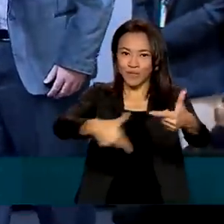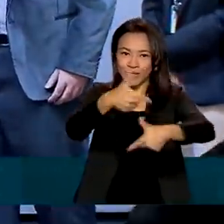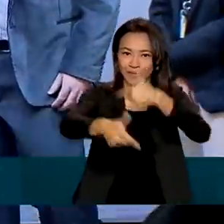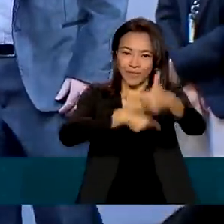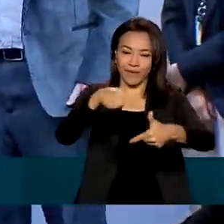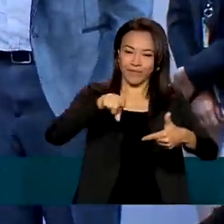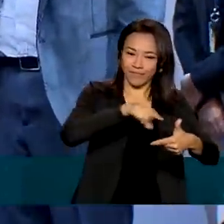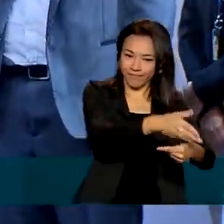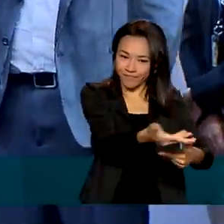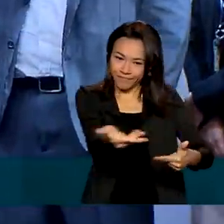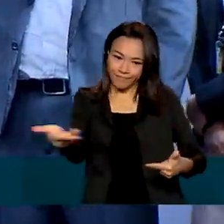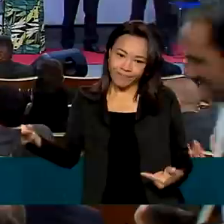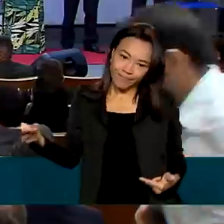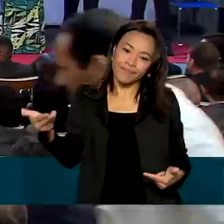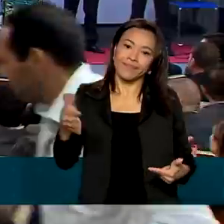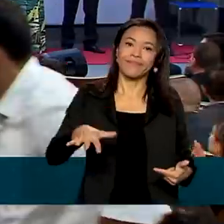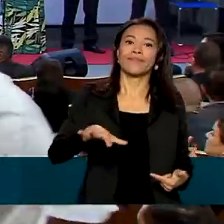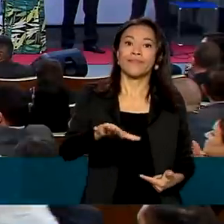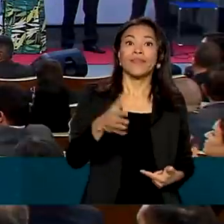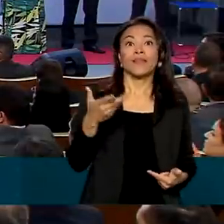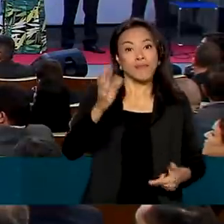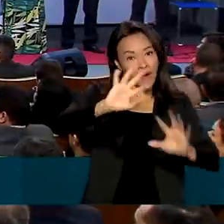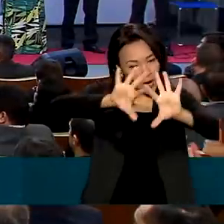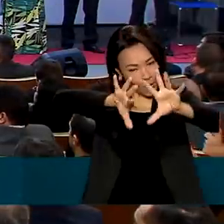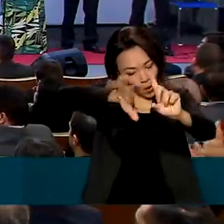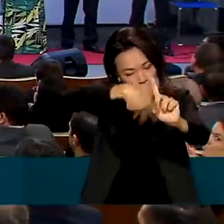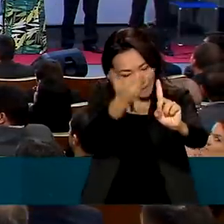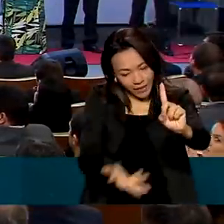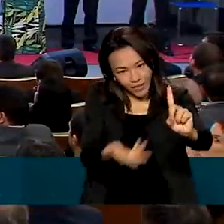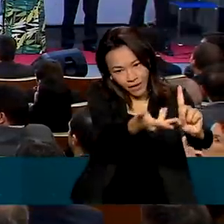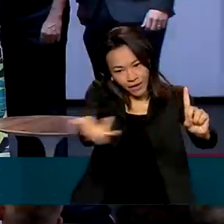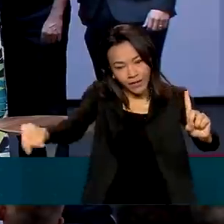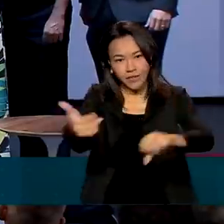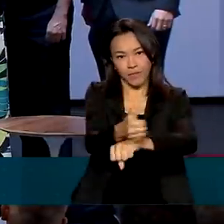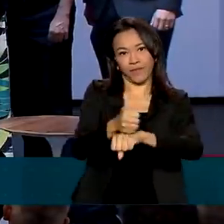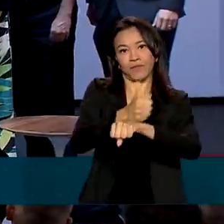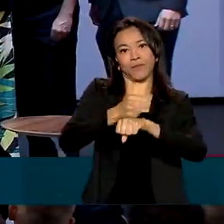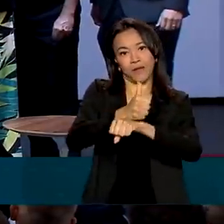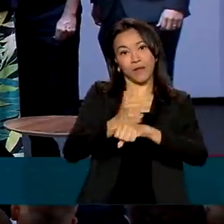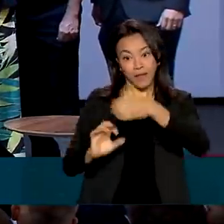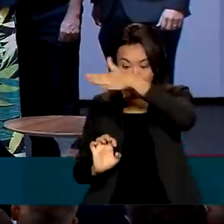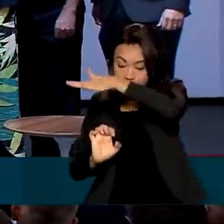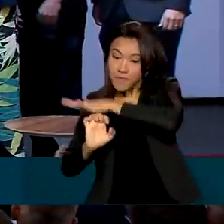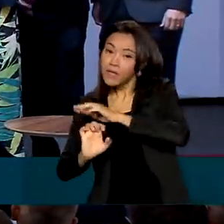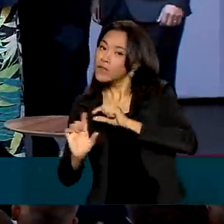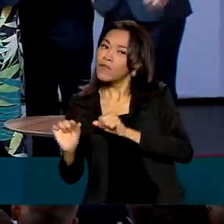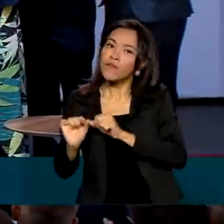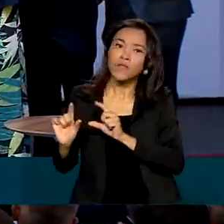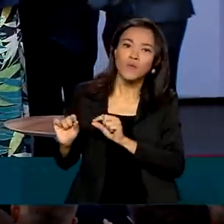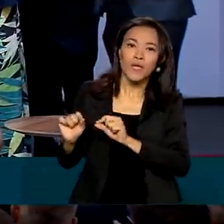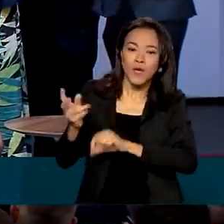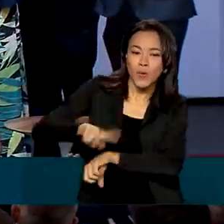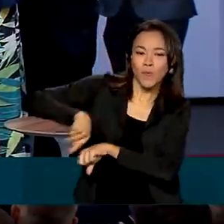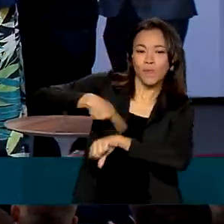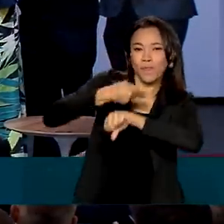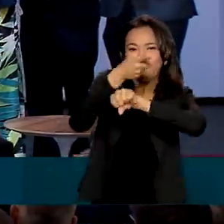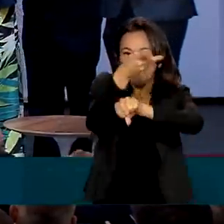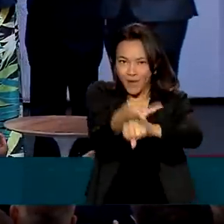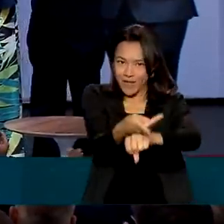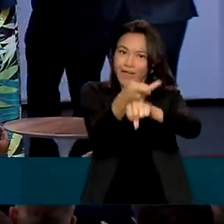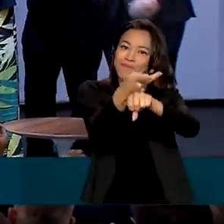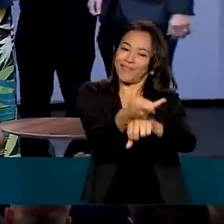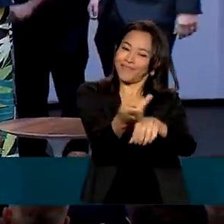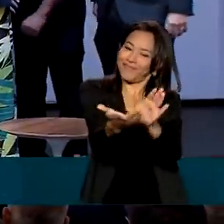da informação e comunicação. E para homenagear esses profissionais, a empresa realizou o prêmio Hall da Fama Data